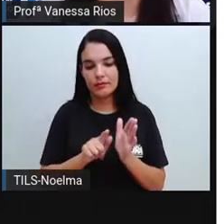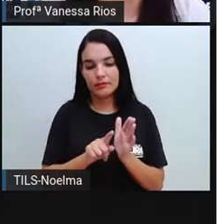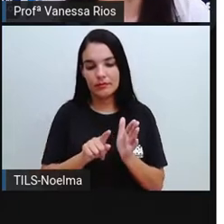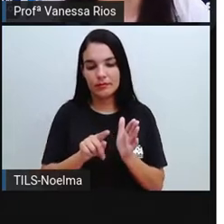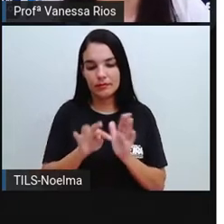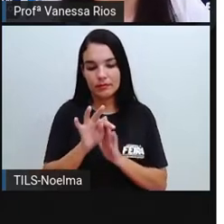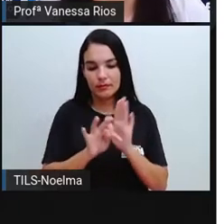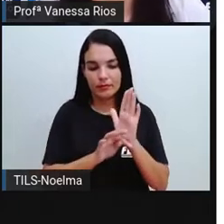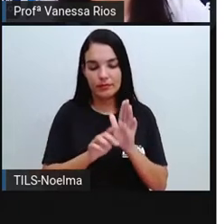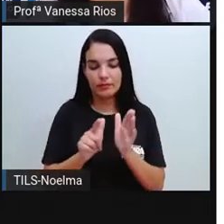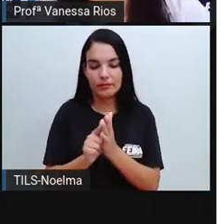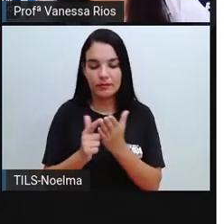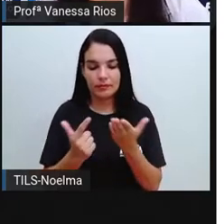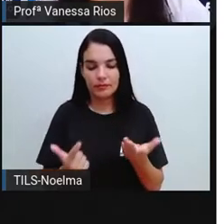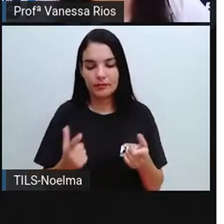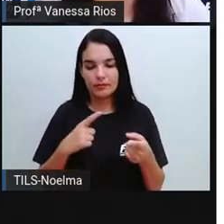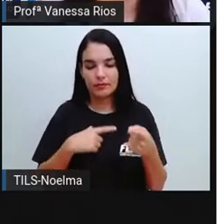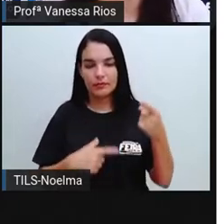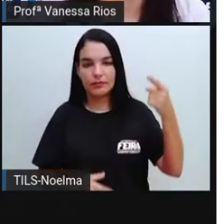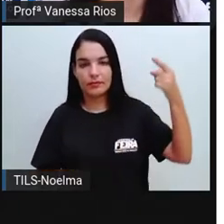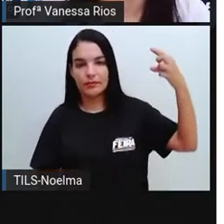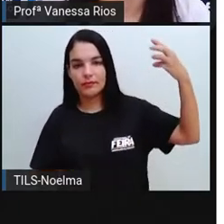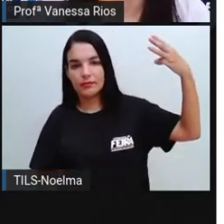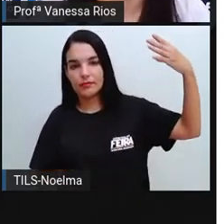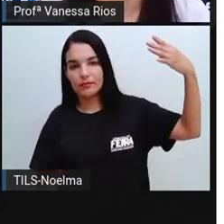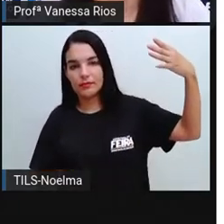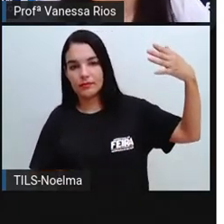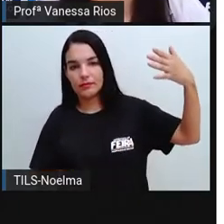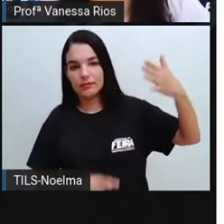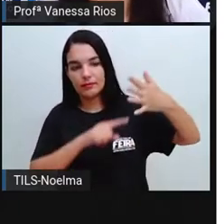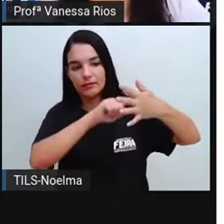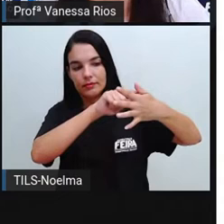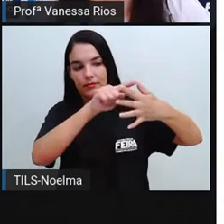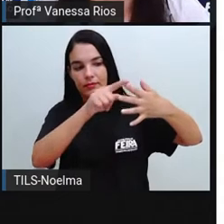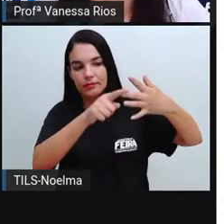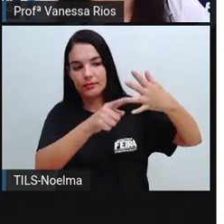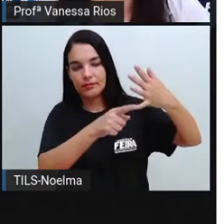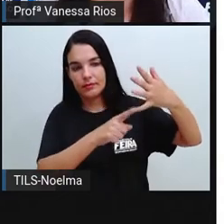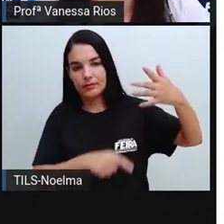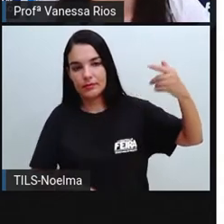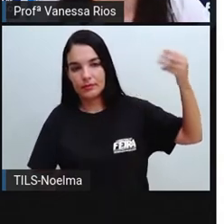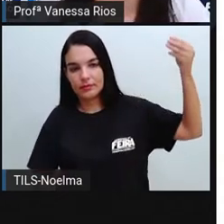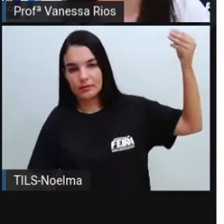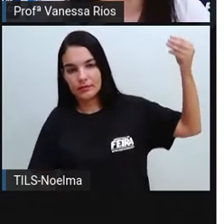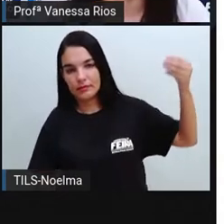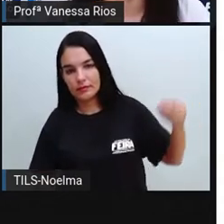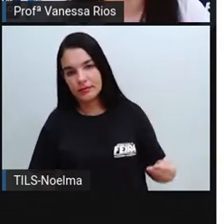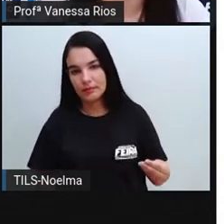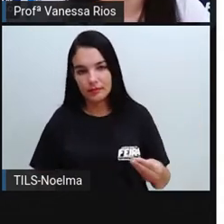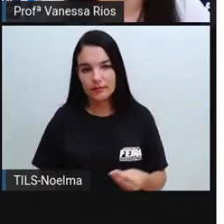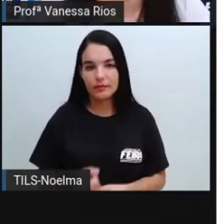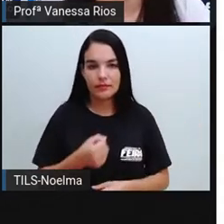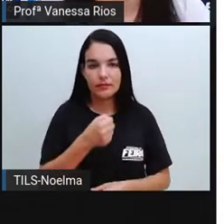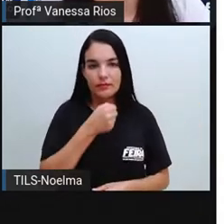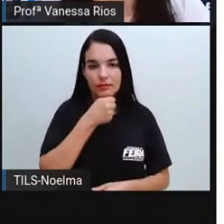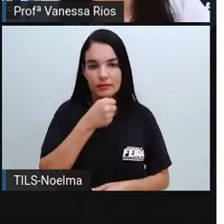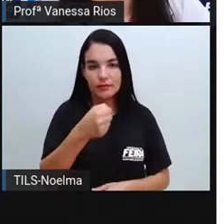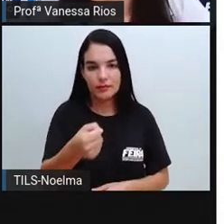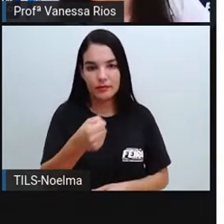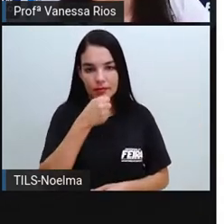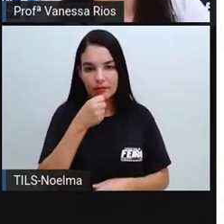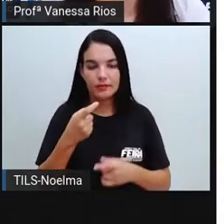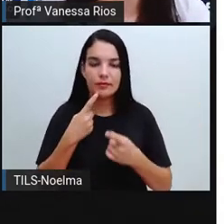a reportagem, a notícia, a entrevista, o artigo, a crônica, a